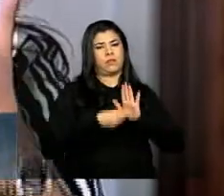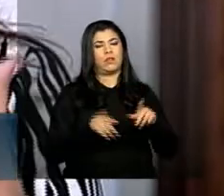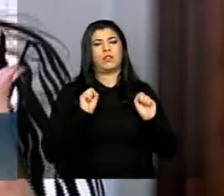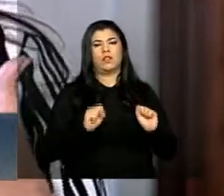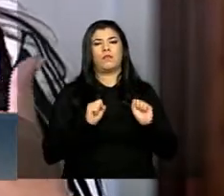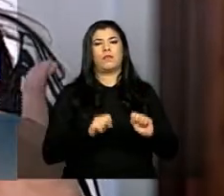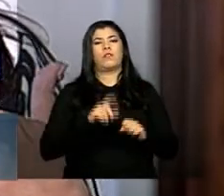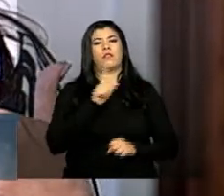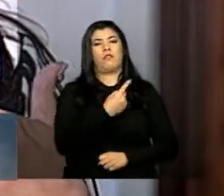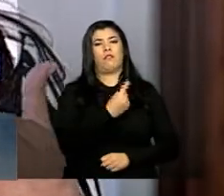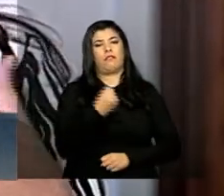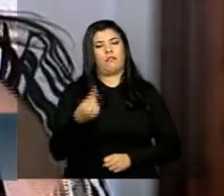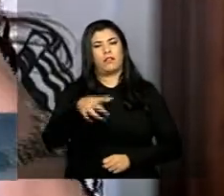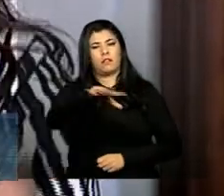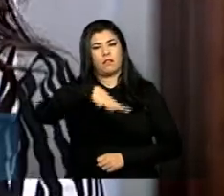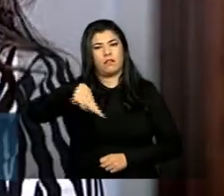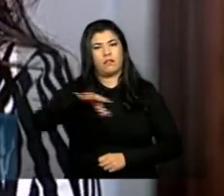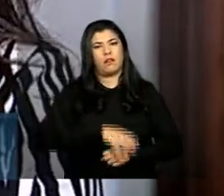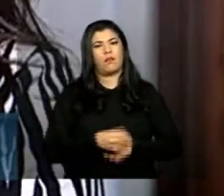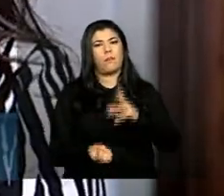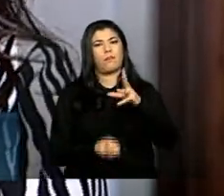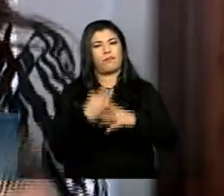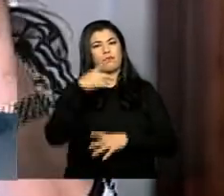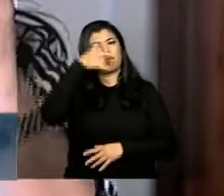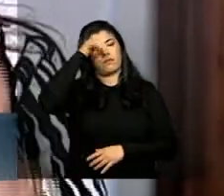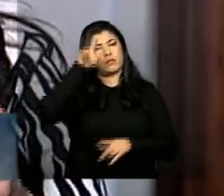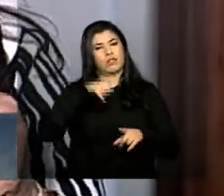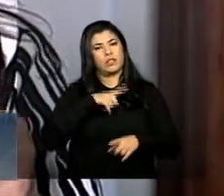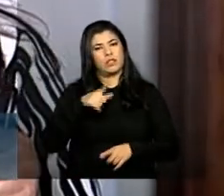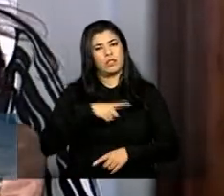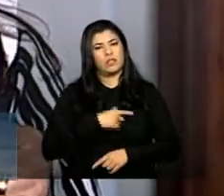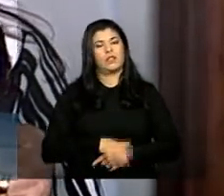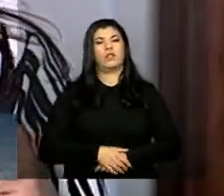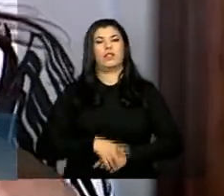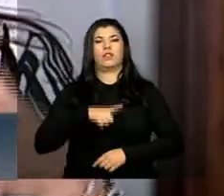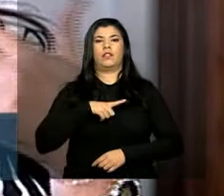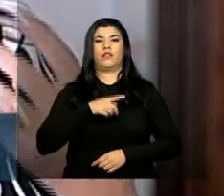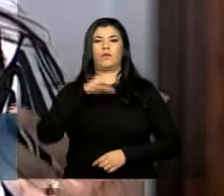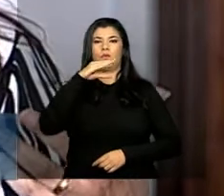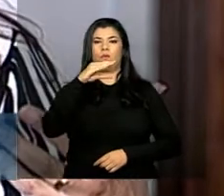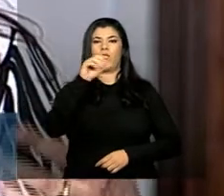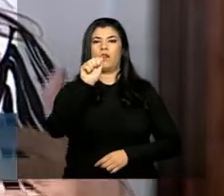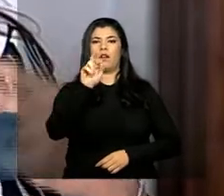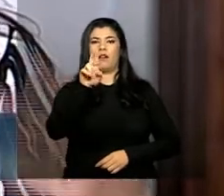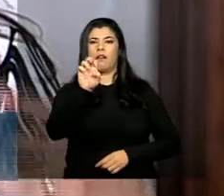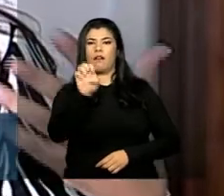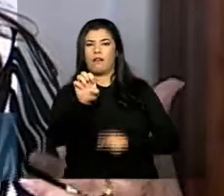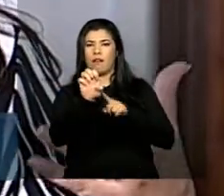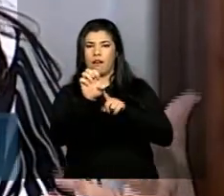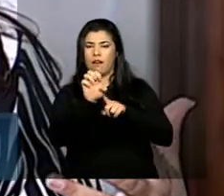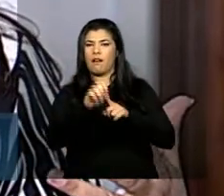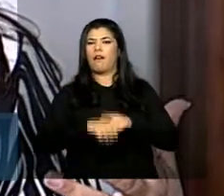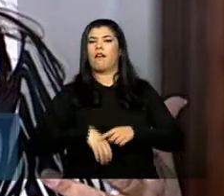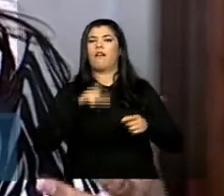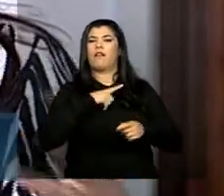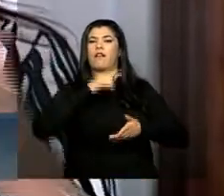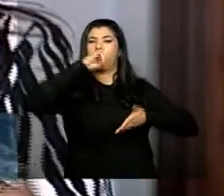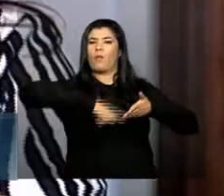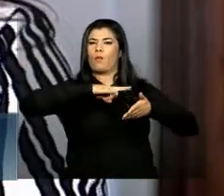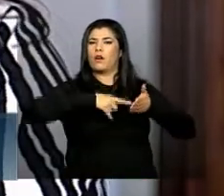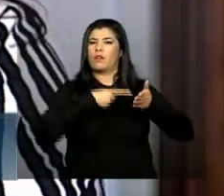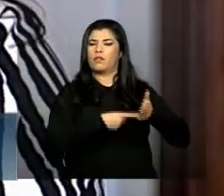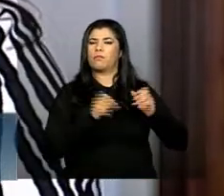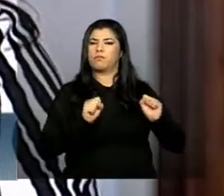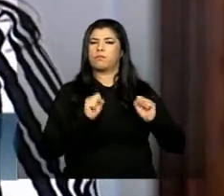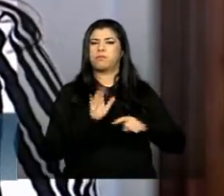com que cada produtor rural com o CAR na sua mão com o CAR efetivado ele tem que ser e tem que ter algumas vantagens além